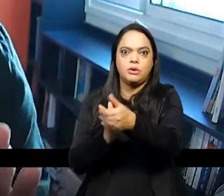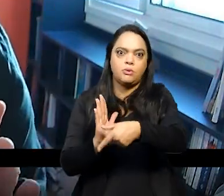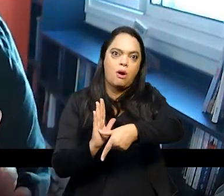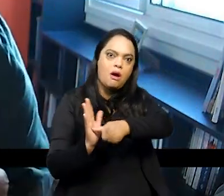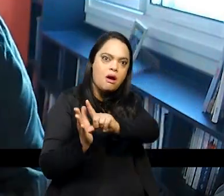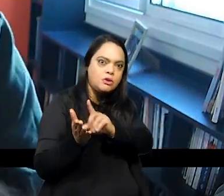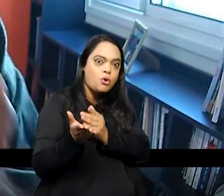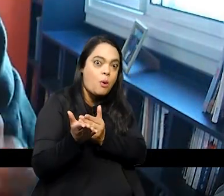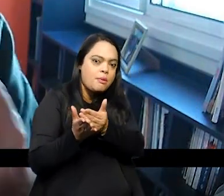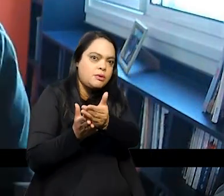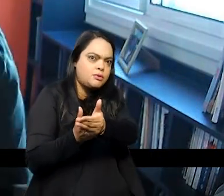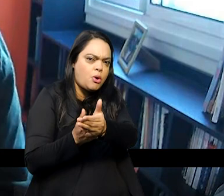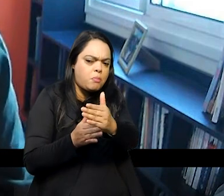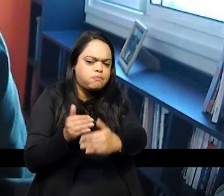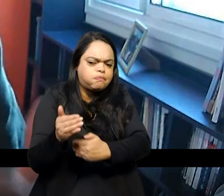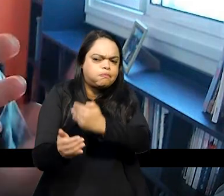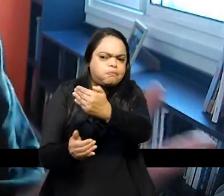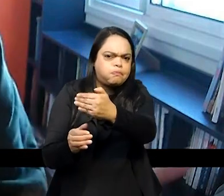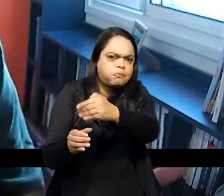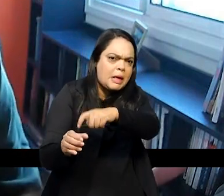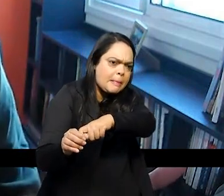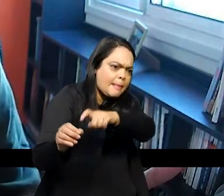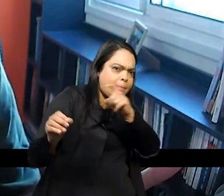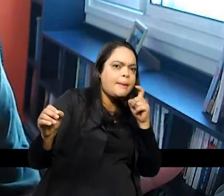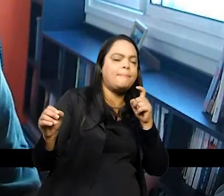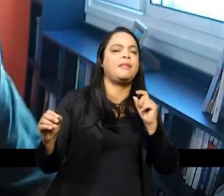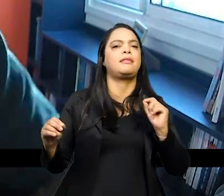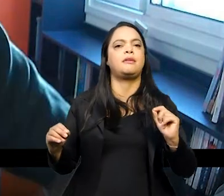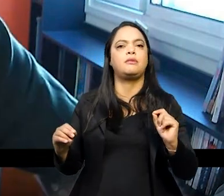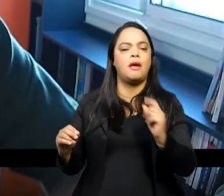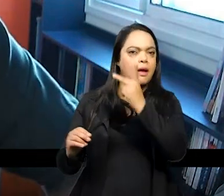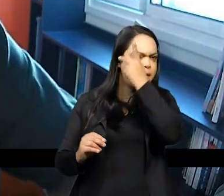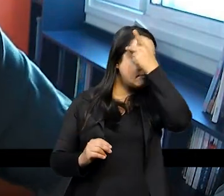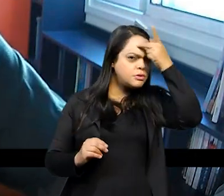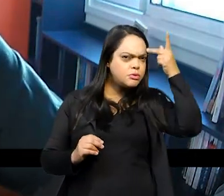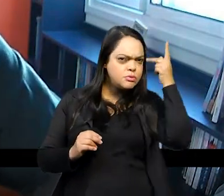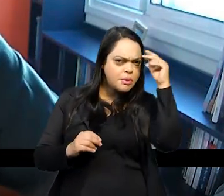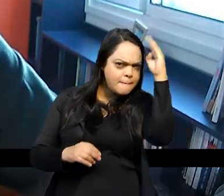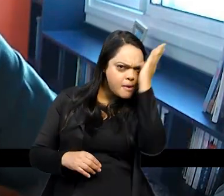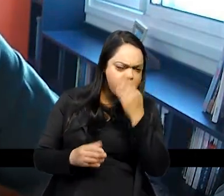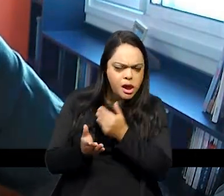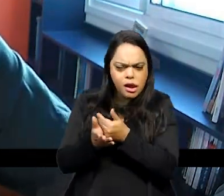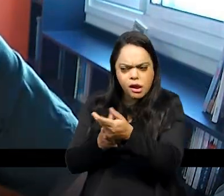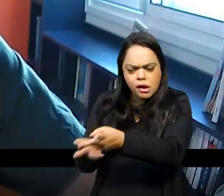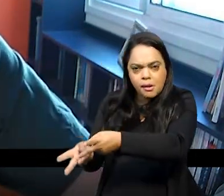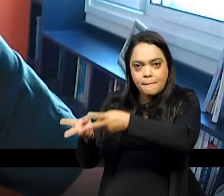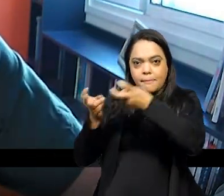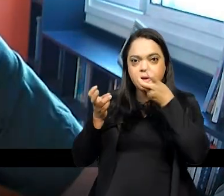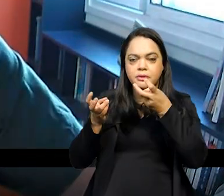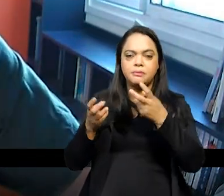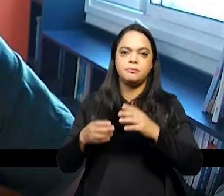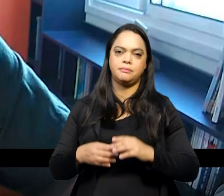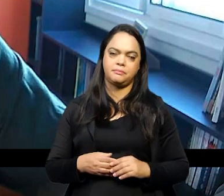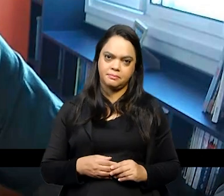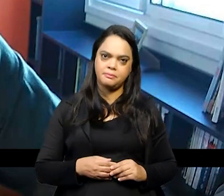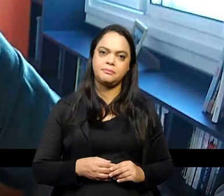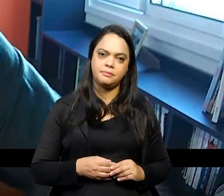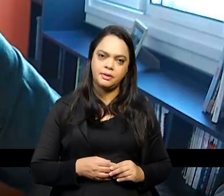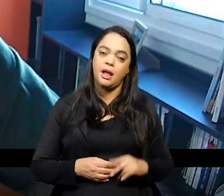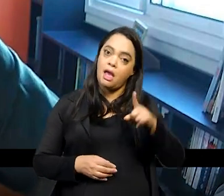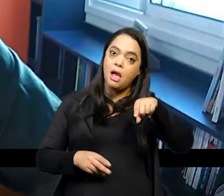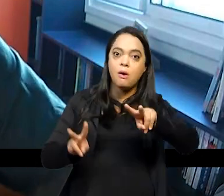independência do Brasil permitiu que muita gente aqui acompanhasse o que estava acontecendo então se a gente lê os jornais da época é um negócio muito interessante